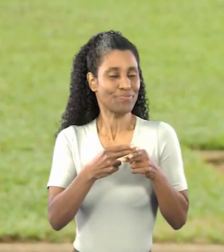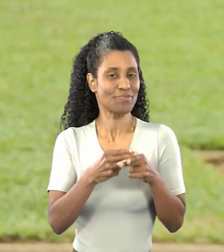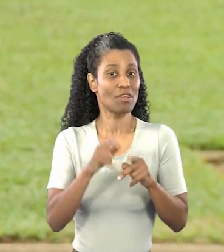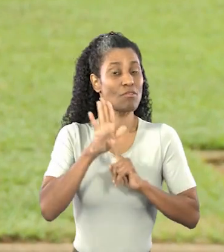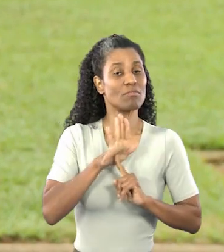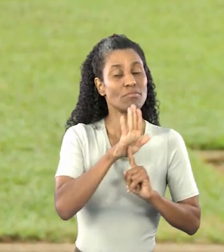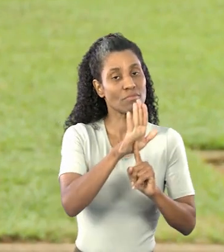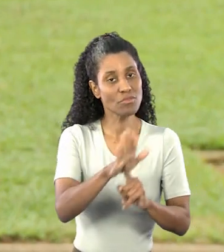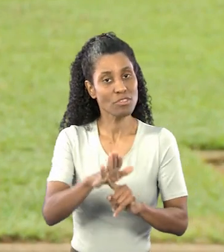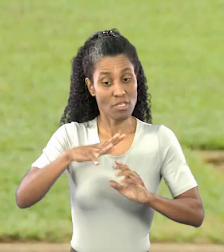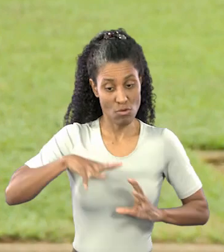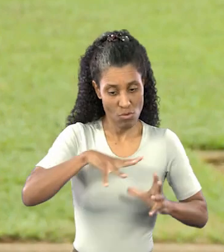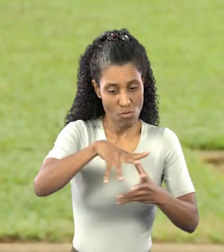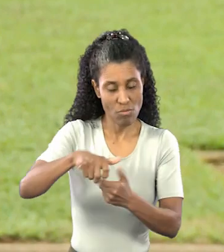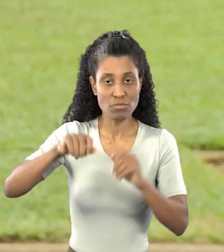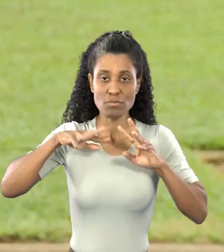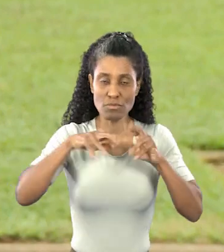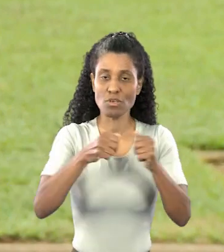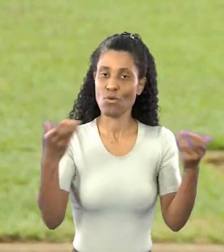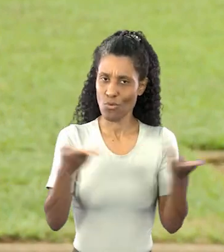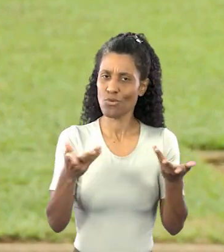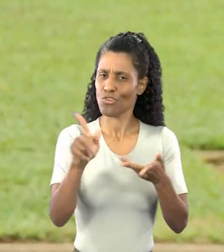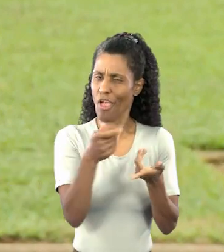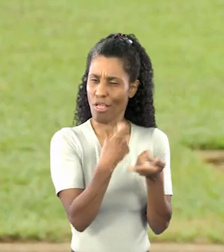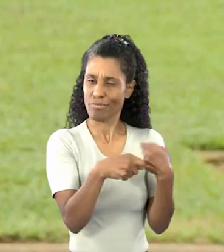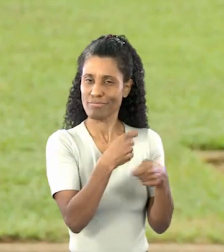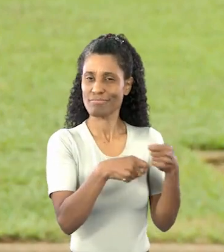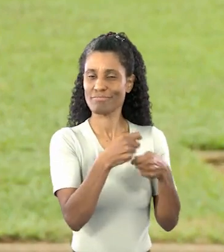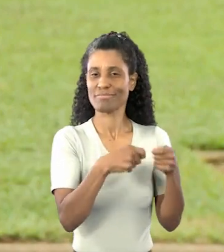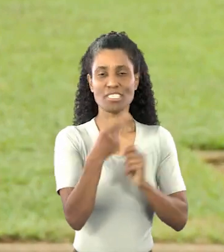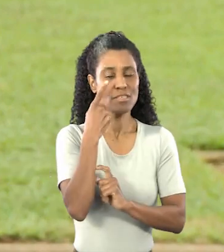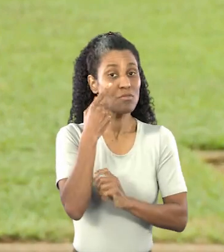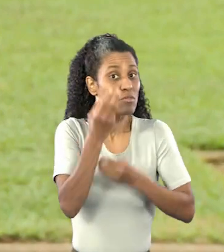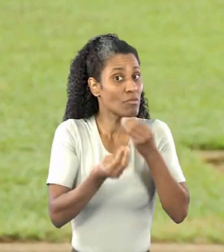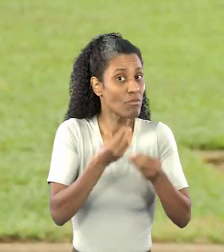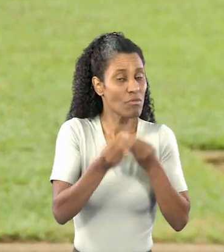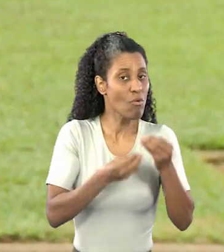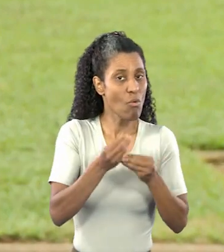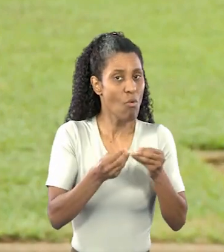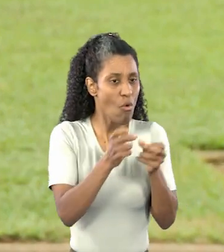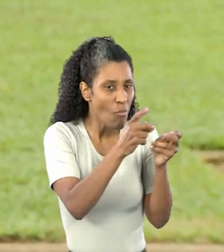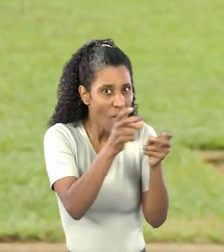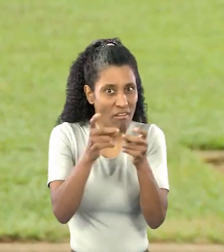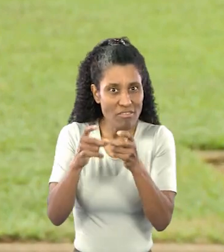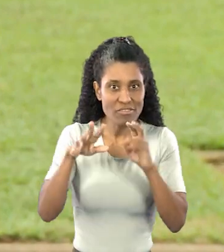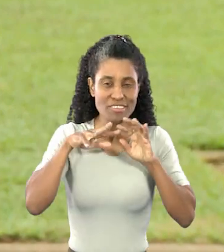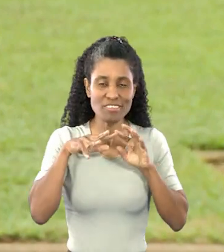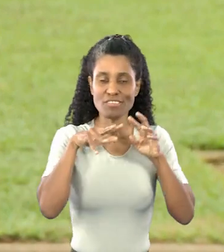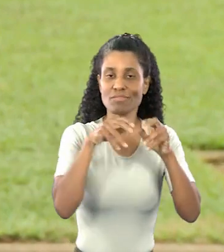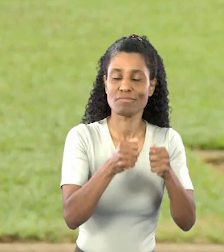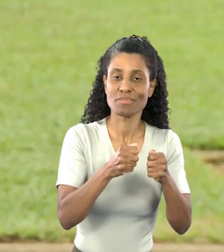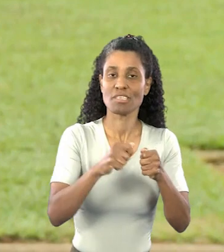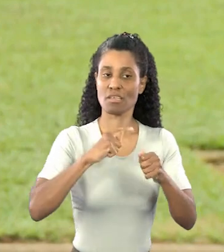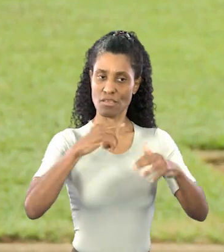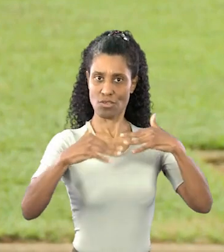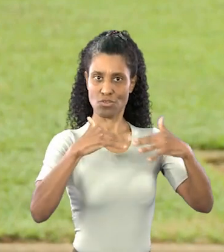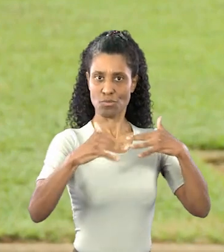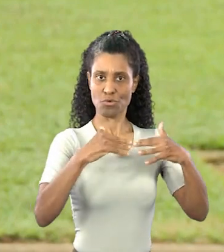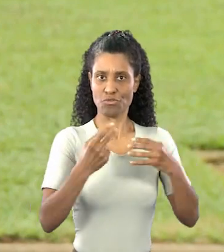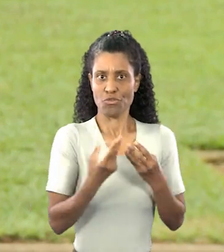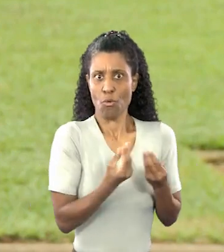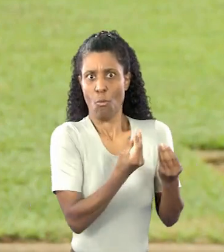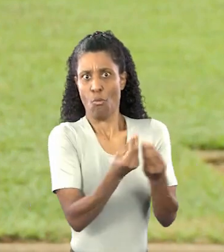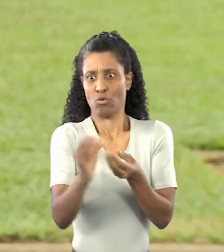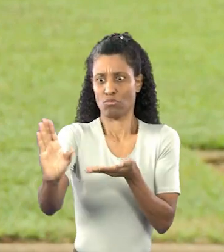próximo episódio da série, nós vamos mostrar que o mundo animal hoje é um grande negócio. Vamos ver como está o comércio de pets,